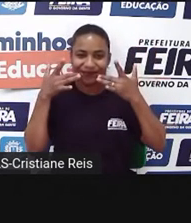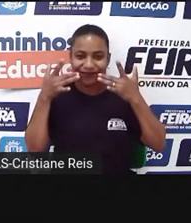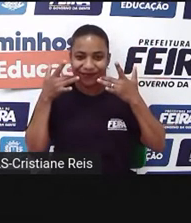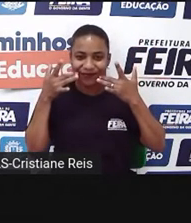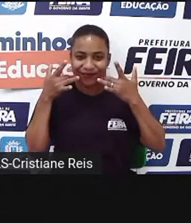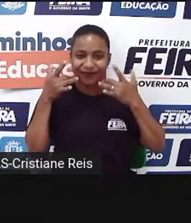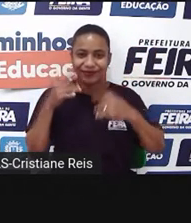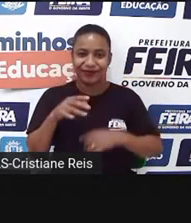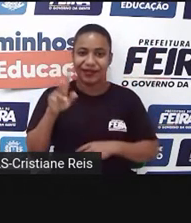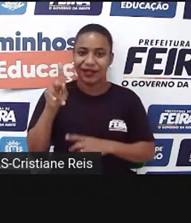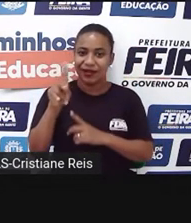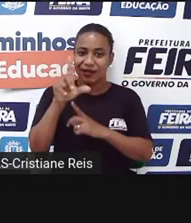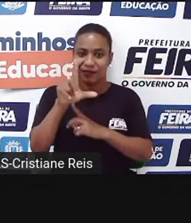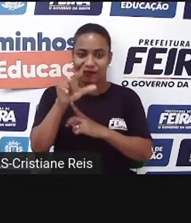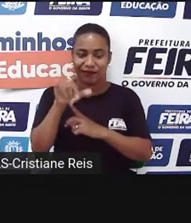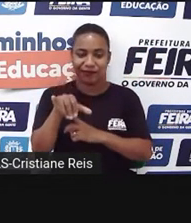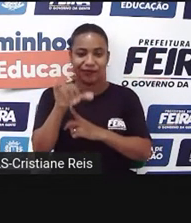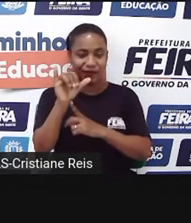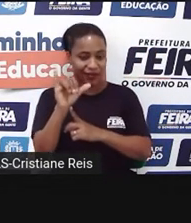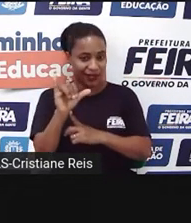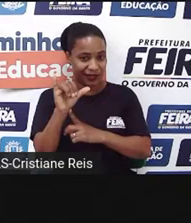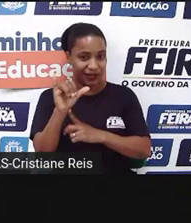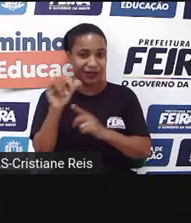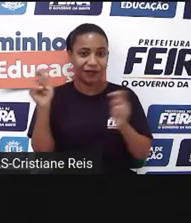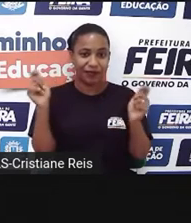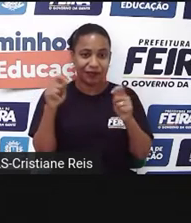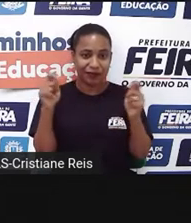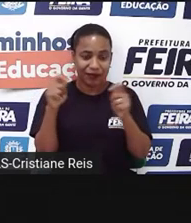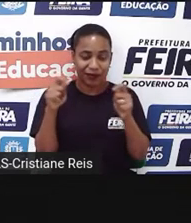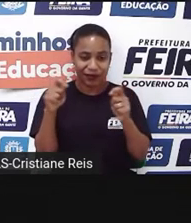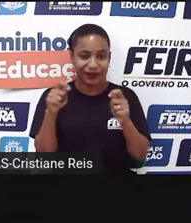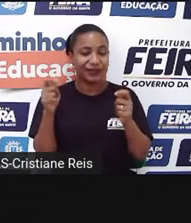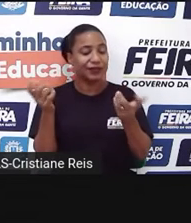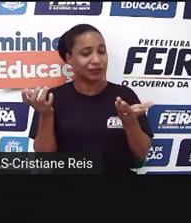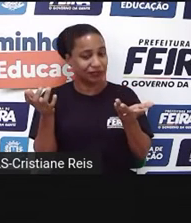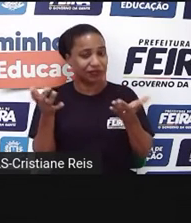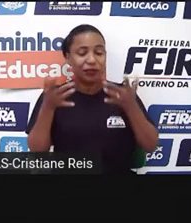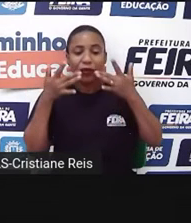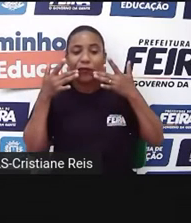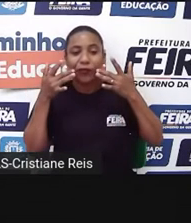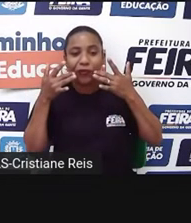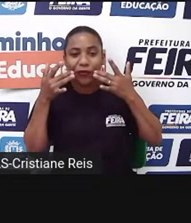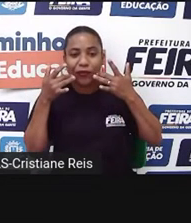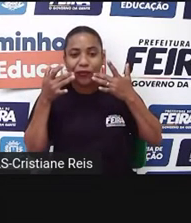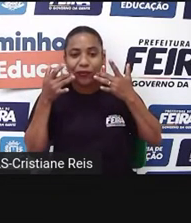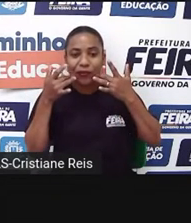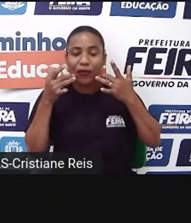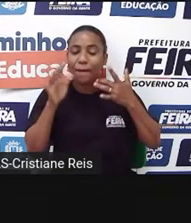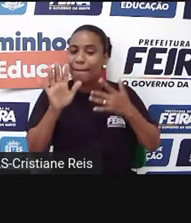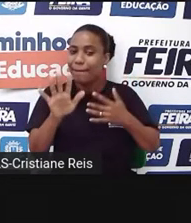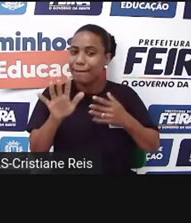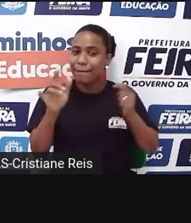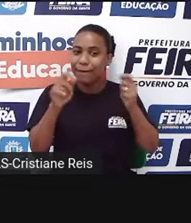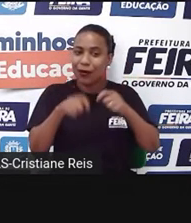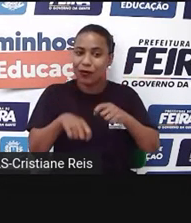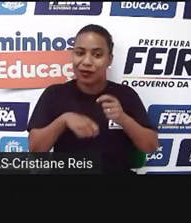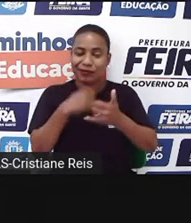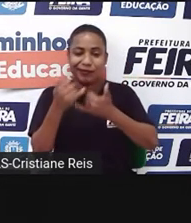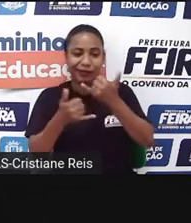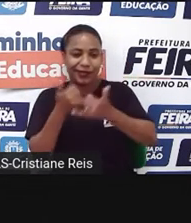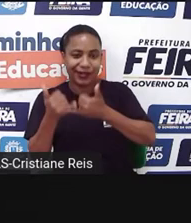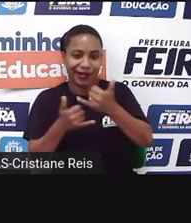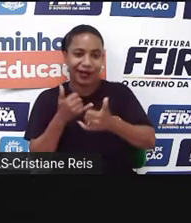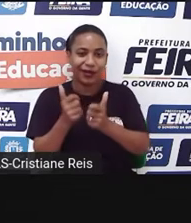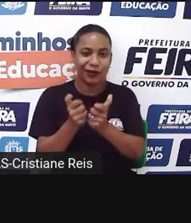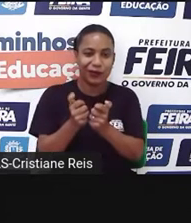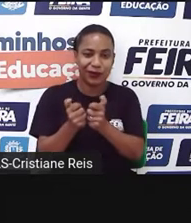Essa palavrinha play, nesse contexto é peça teatral. Mas a gente sabe que play pode ser verbo brincar,